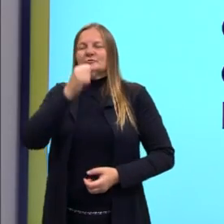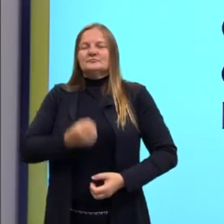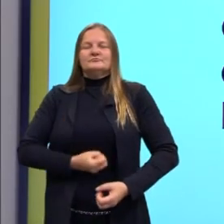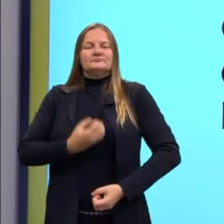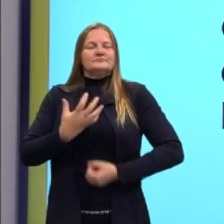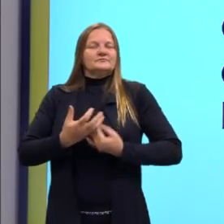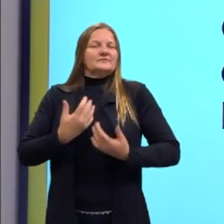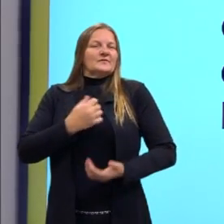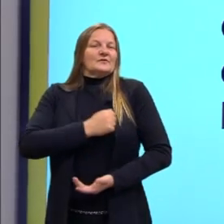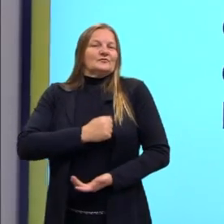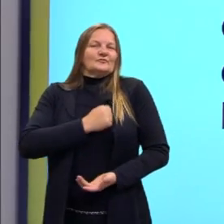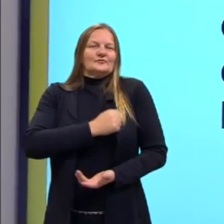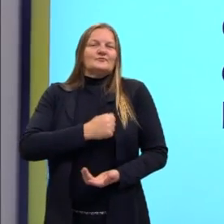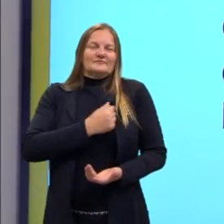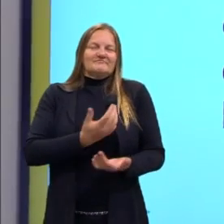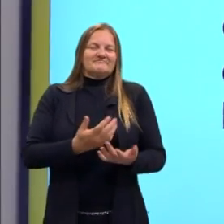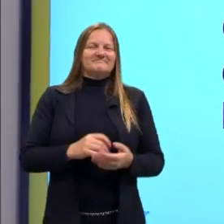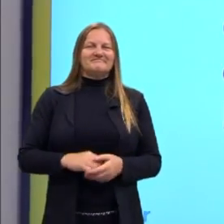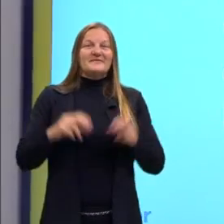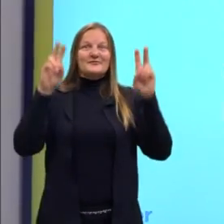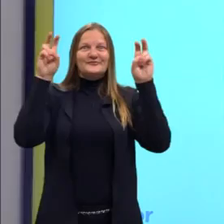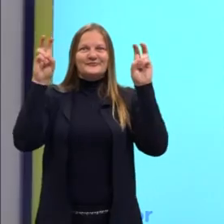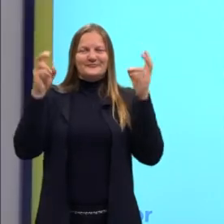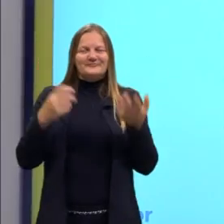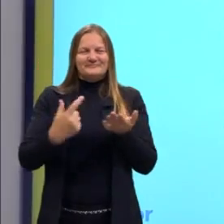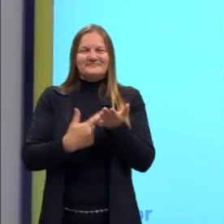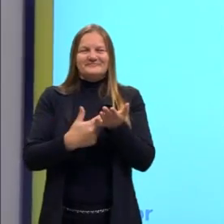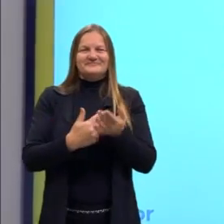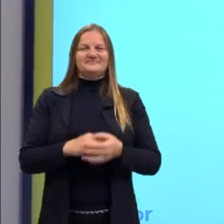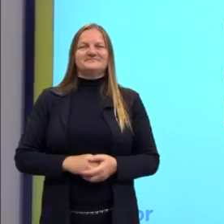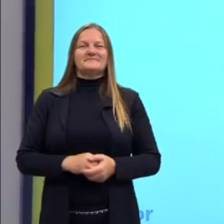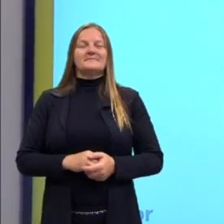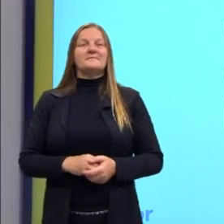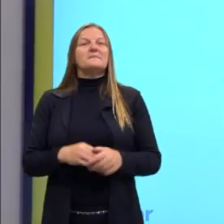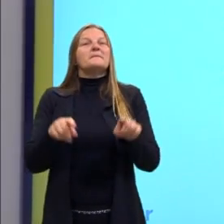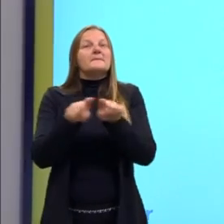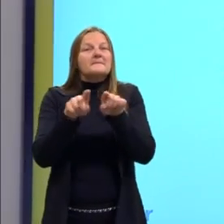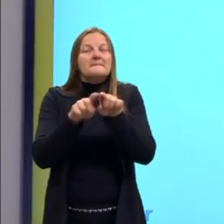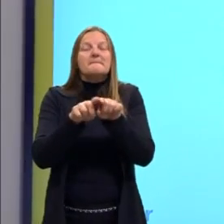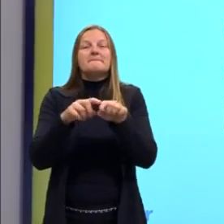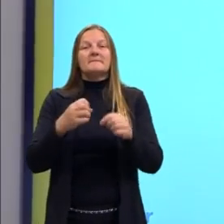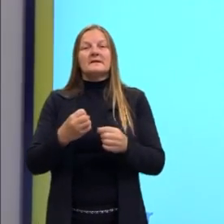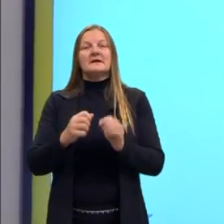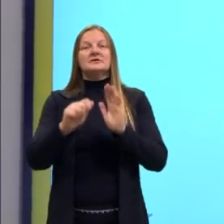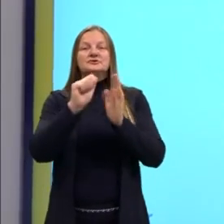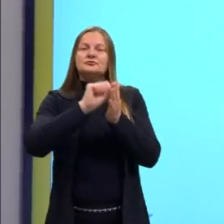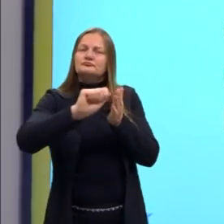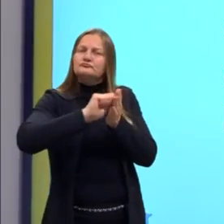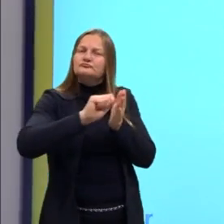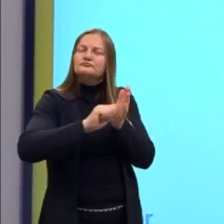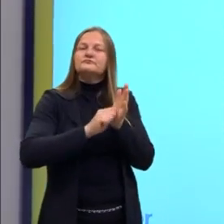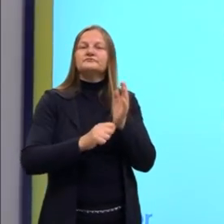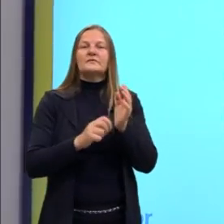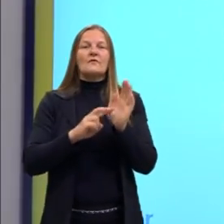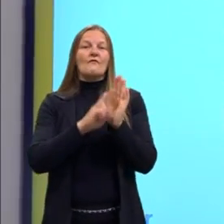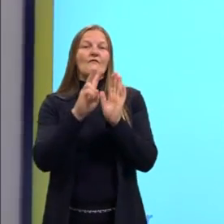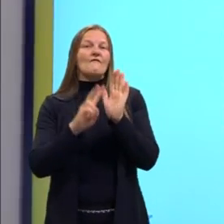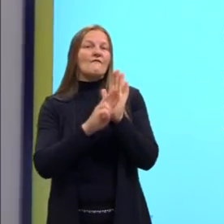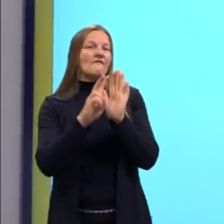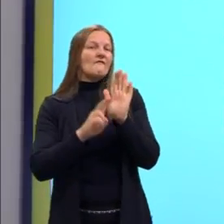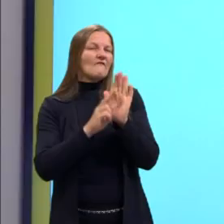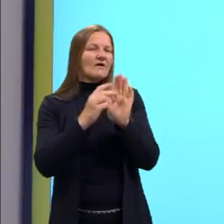Saudades, do Gonçalves de Magalhães. E possuindo manifestações, tanto em prosa quanto em verso, o romantismo